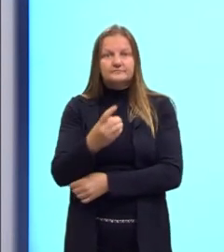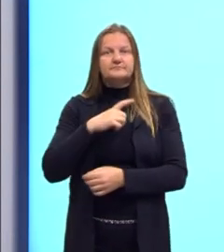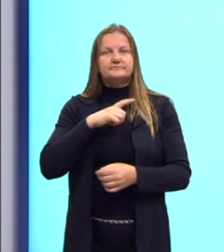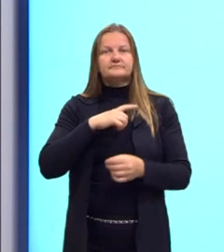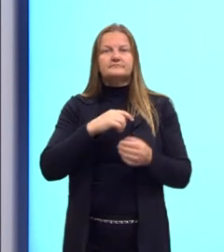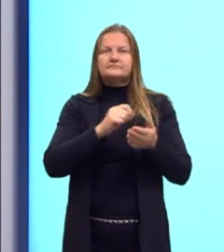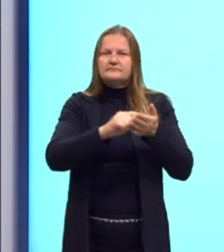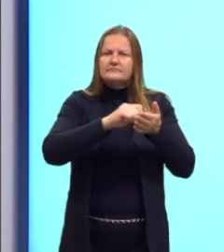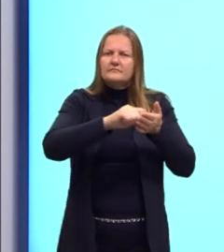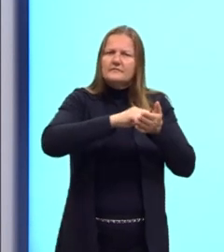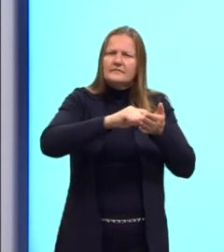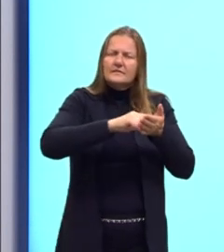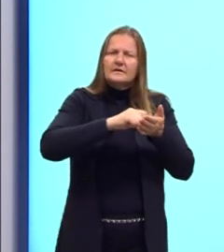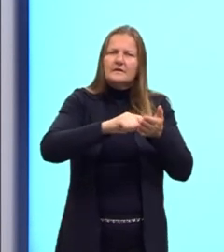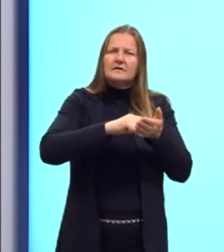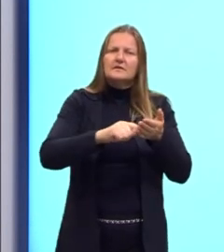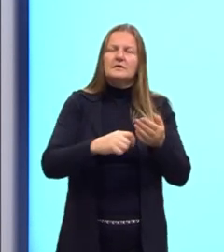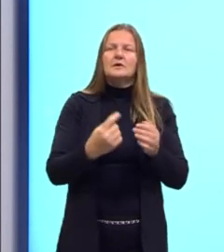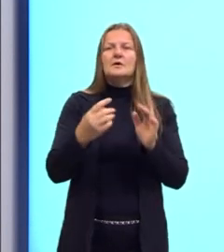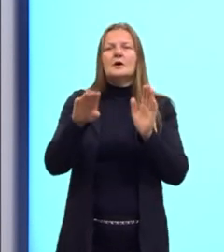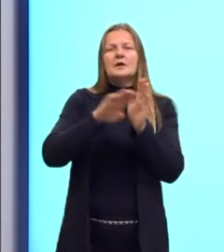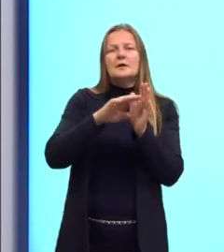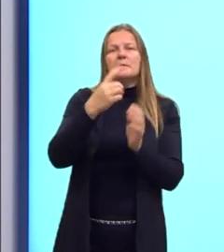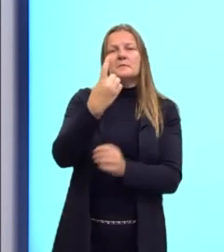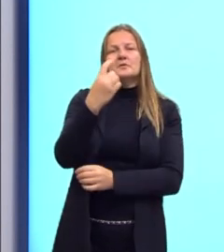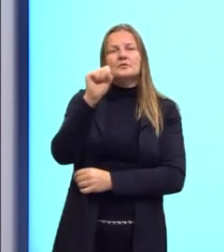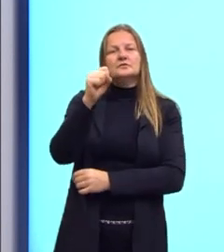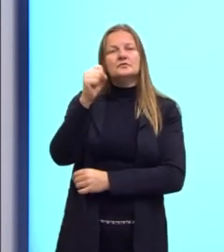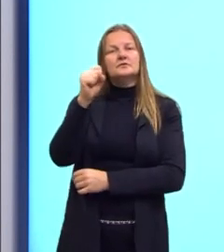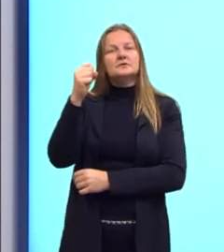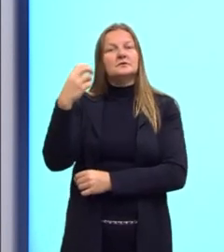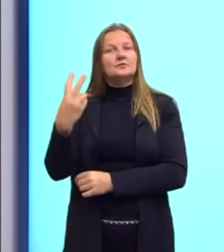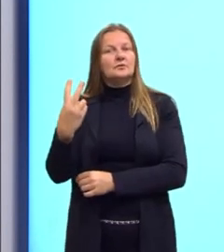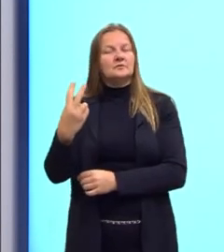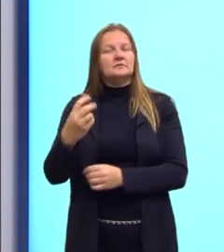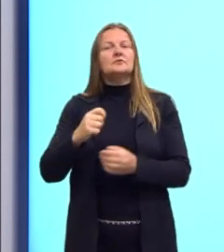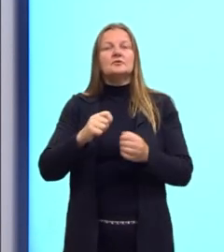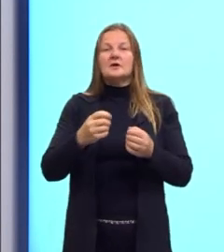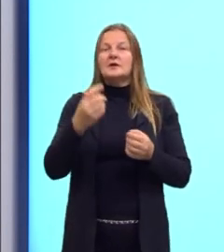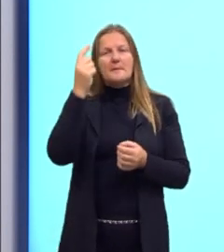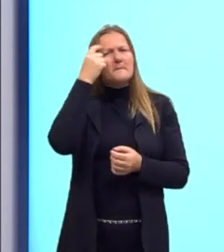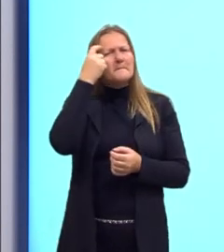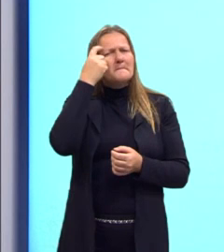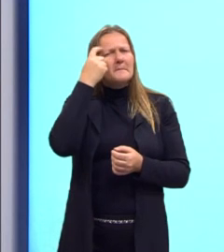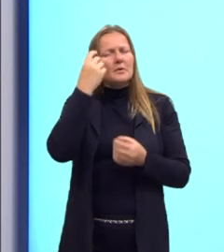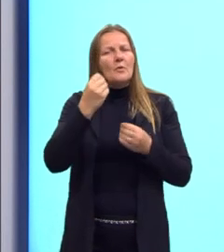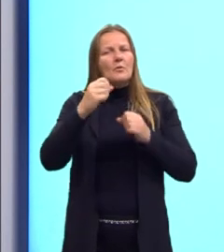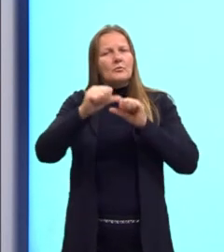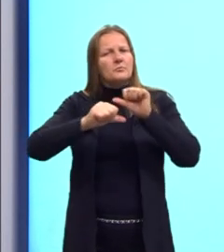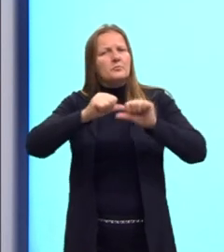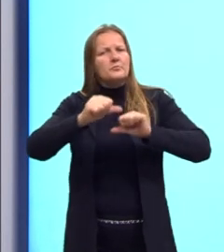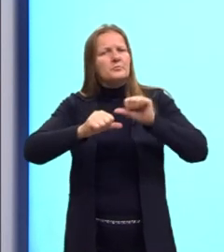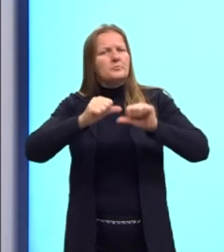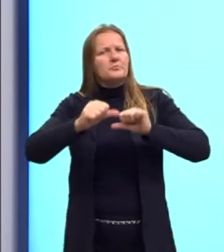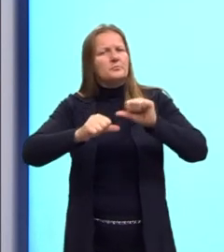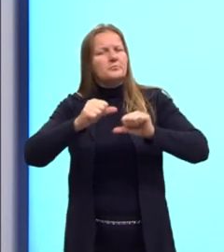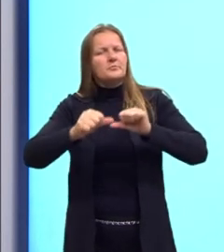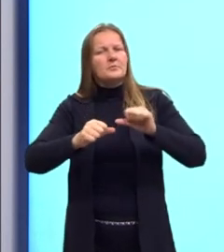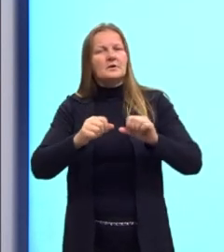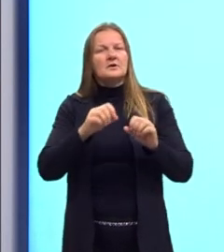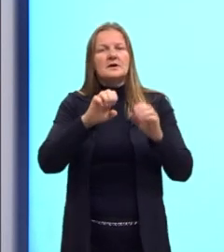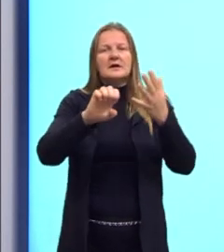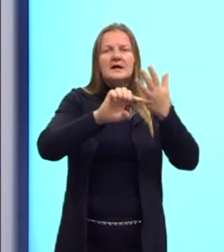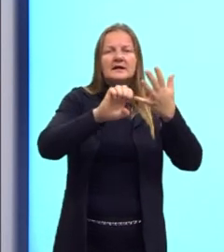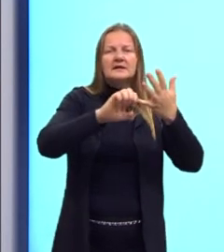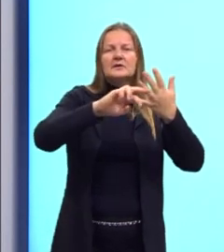1809 até 1882, que admite a transformação progressiva das espécies